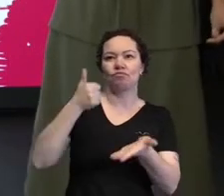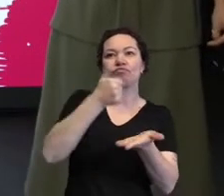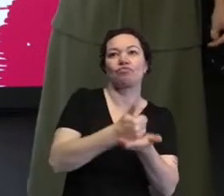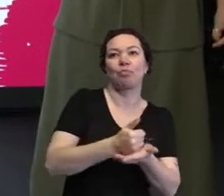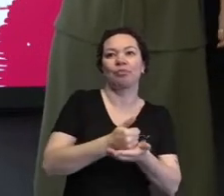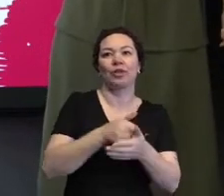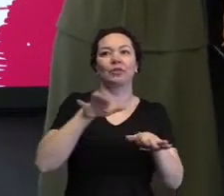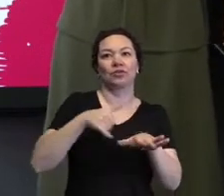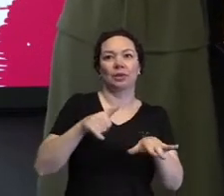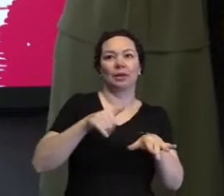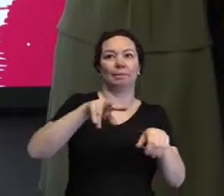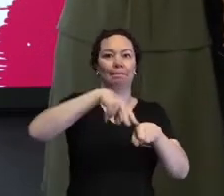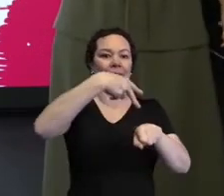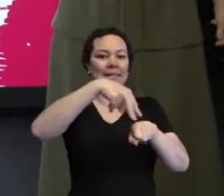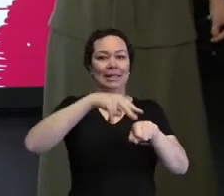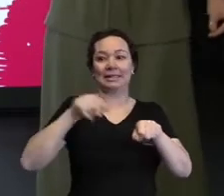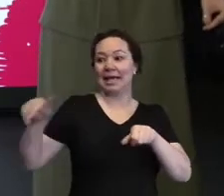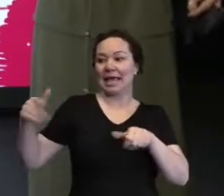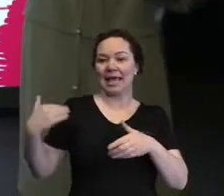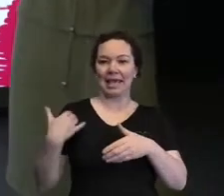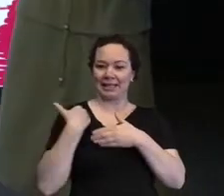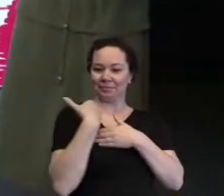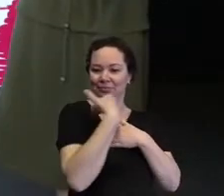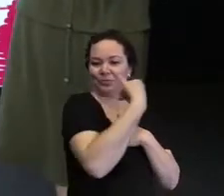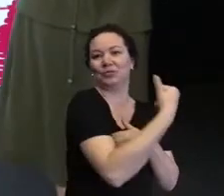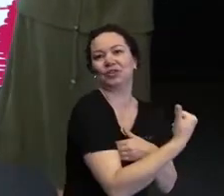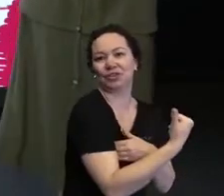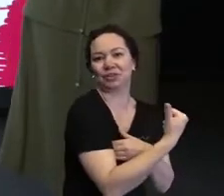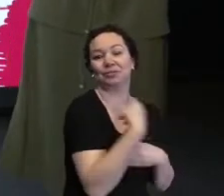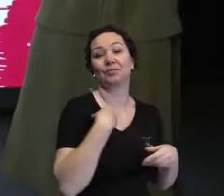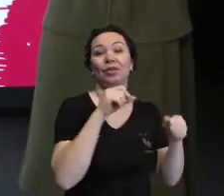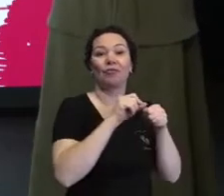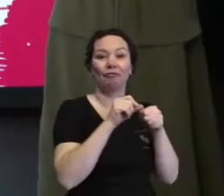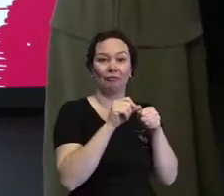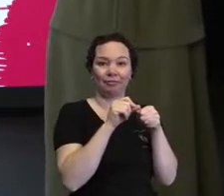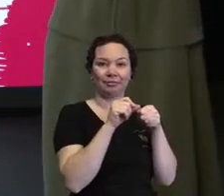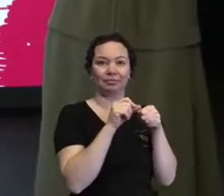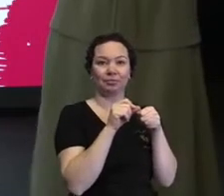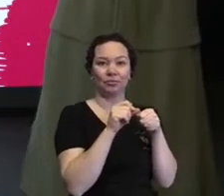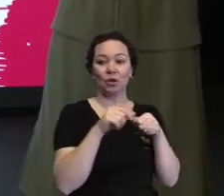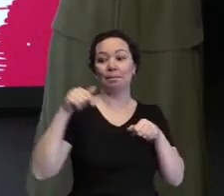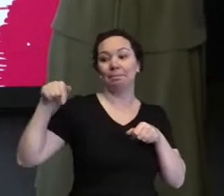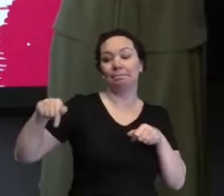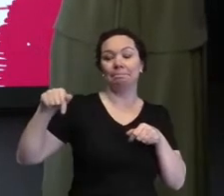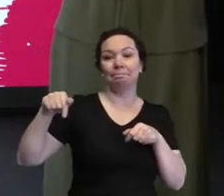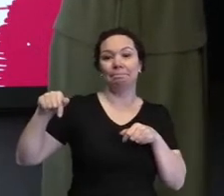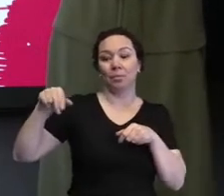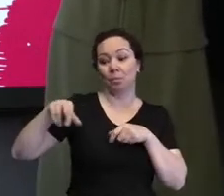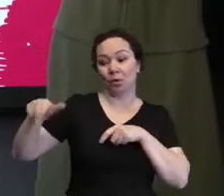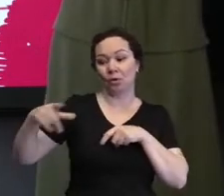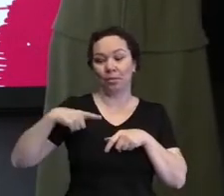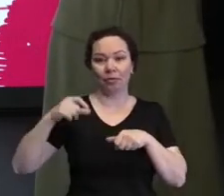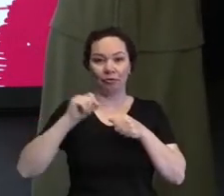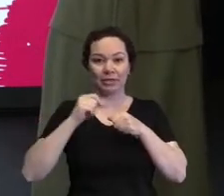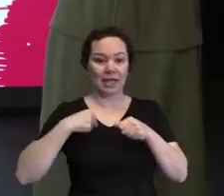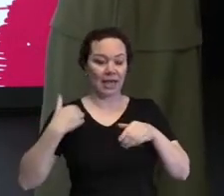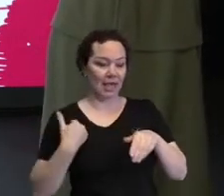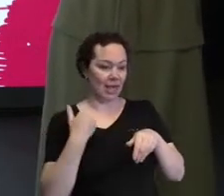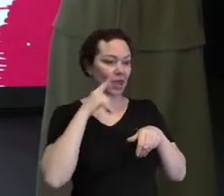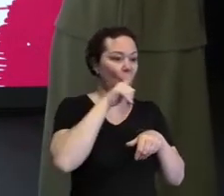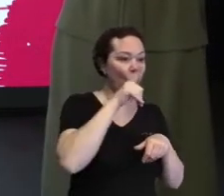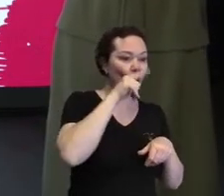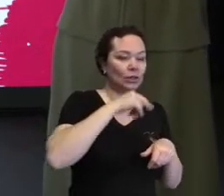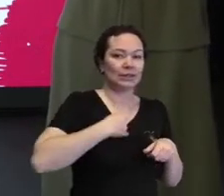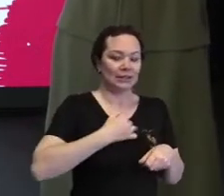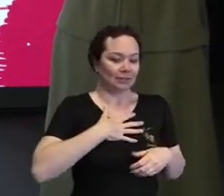para dançar, na verdade, ele me inclui. Na verdade, eu faço isso para que ele me traga essa sensação de pertencimento. Porque, se a